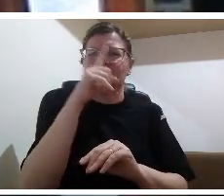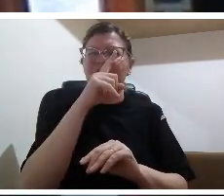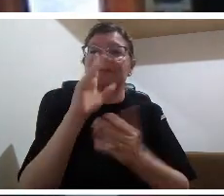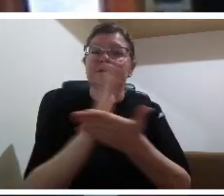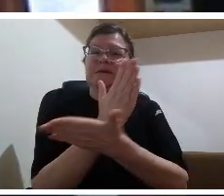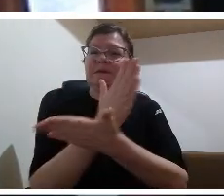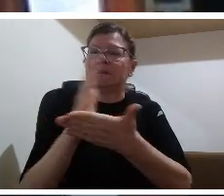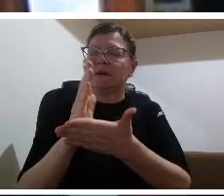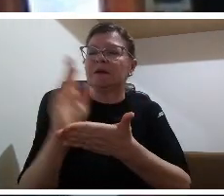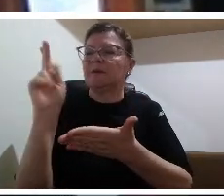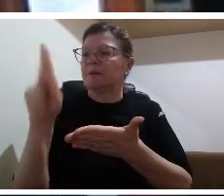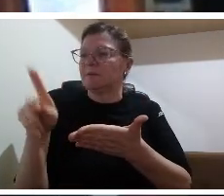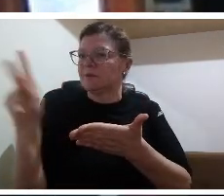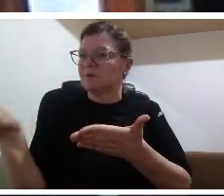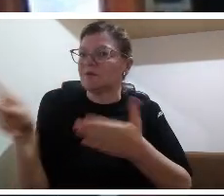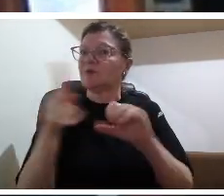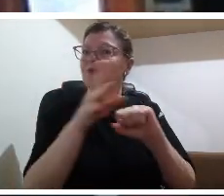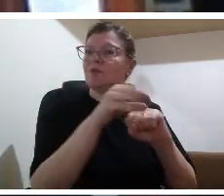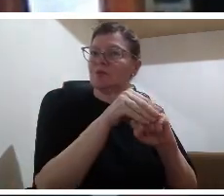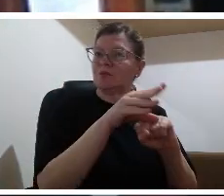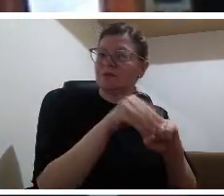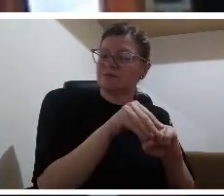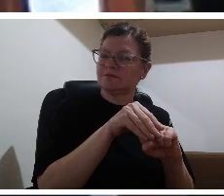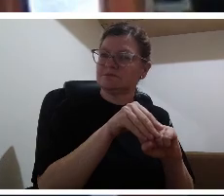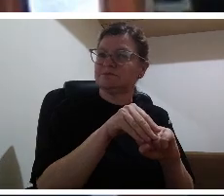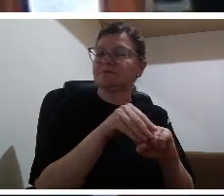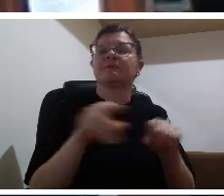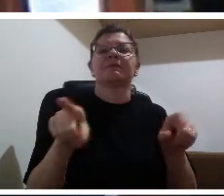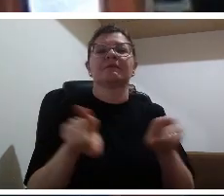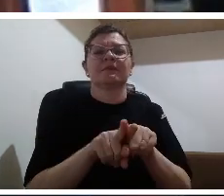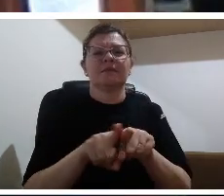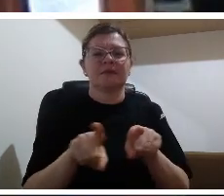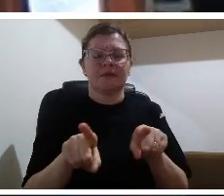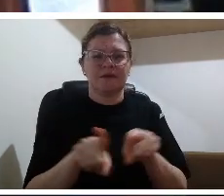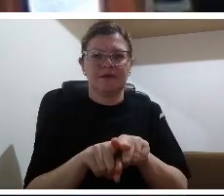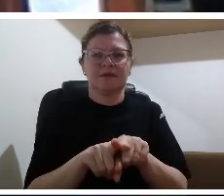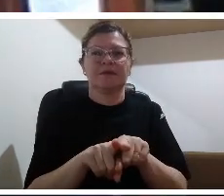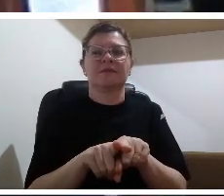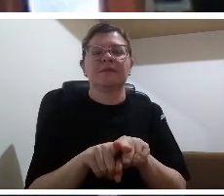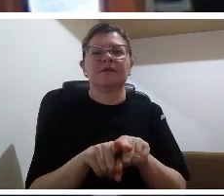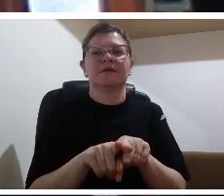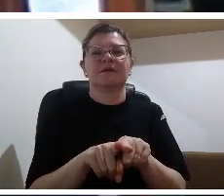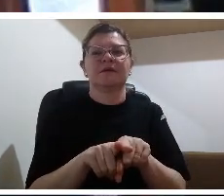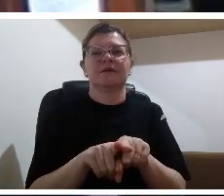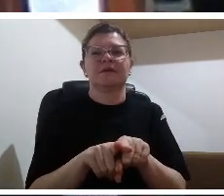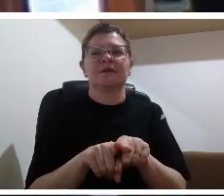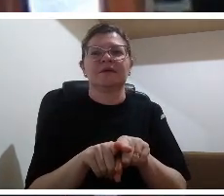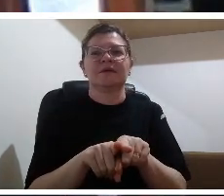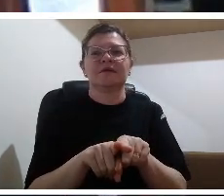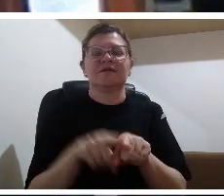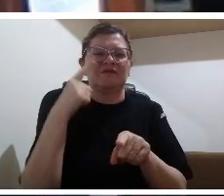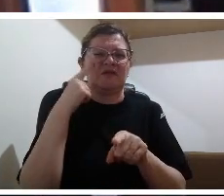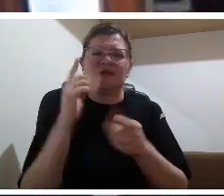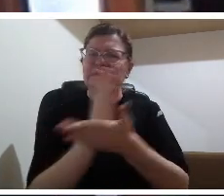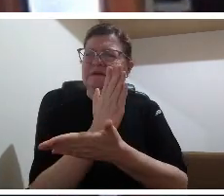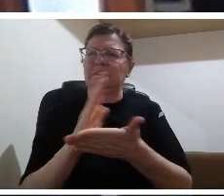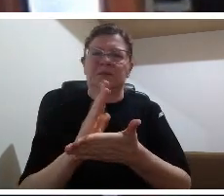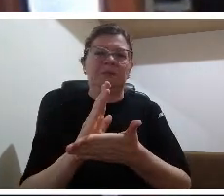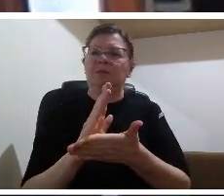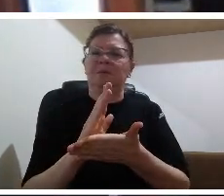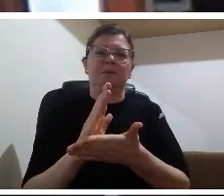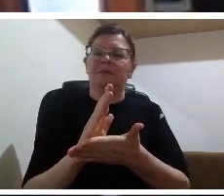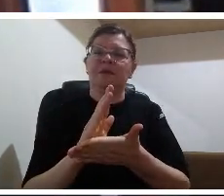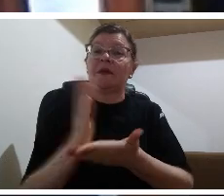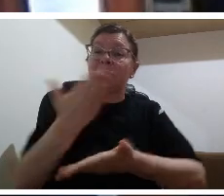separadamente então a mediação é este processo interligado do conhecimento eu diria o professor tem que